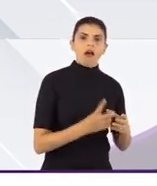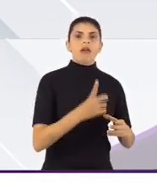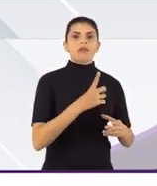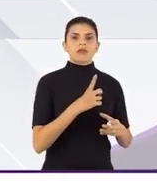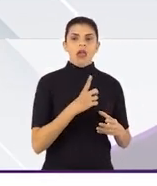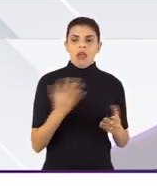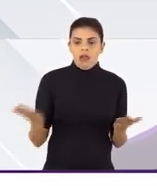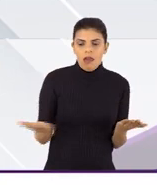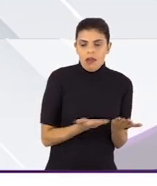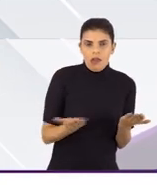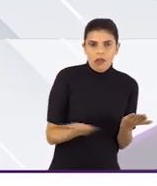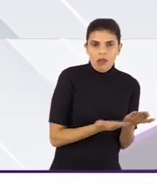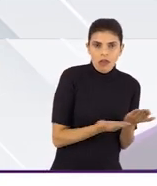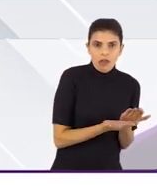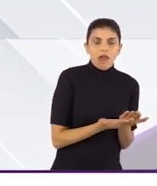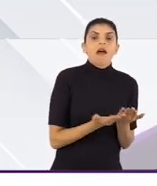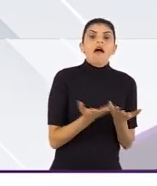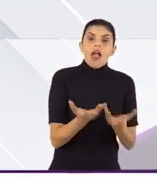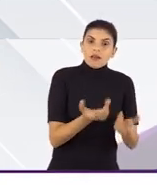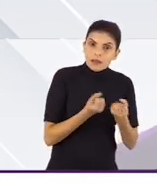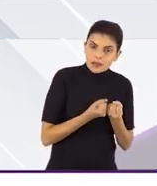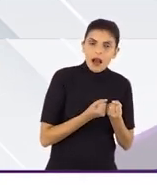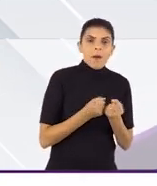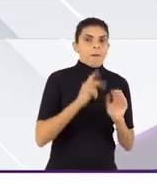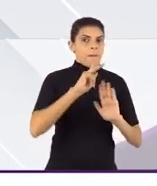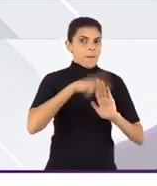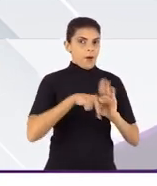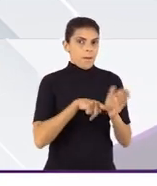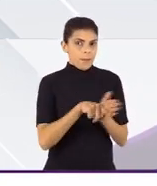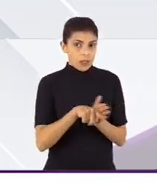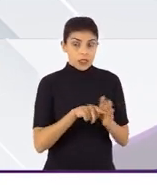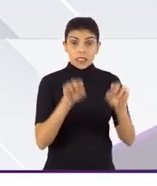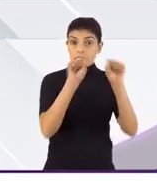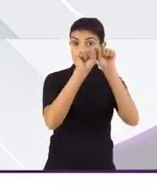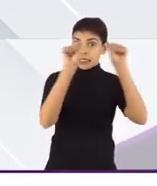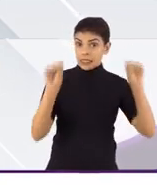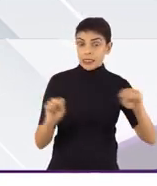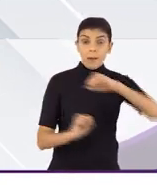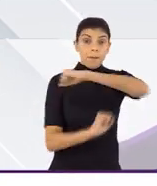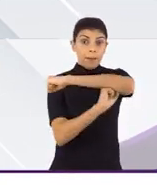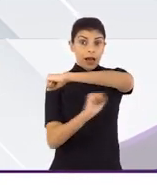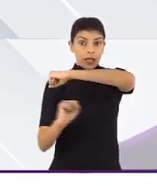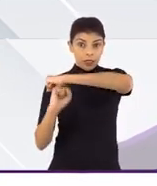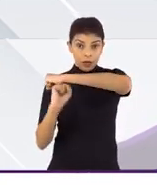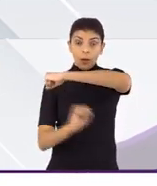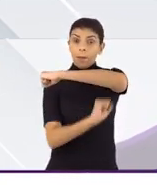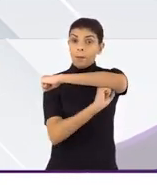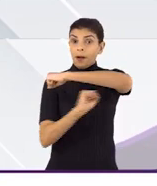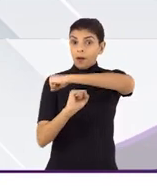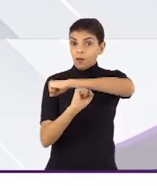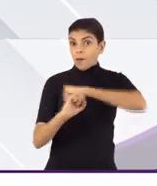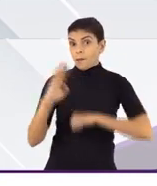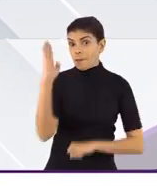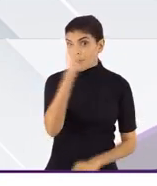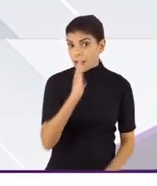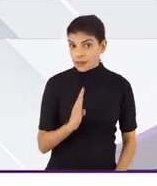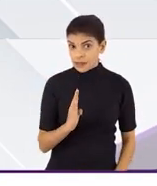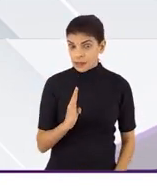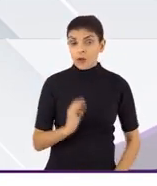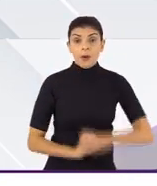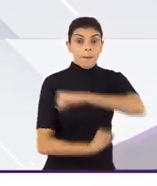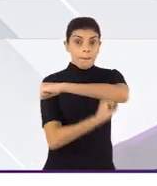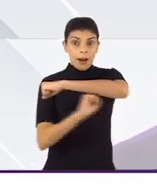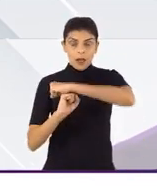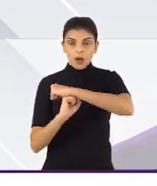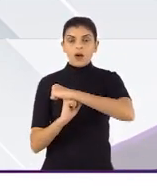então, vai receber os projetos de pesquisa por meio de uma plataforma, chamada Plataforma Brasil,